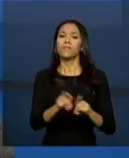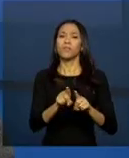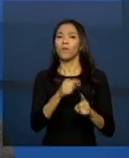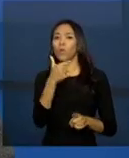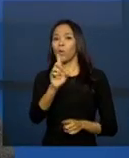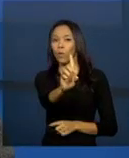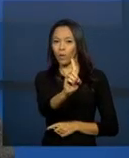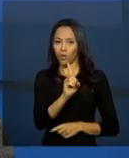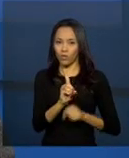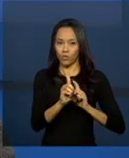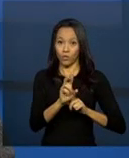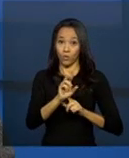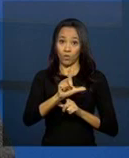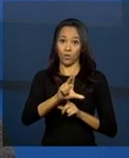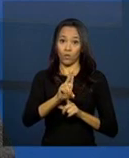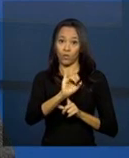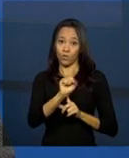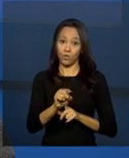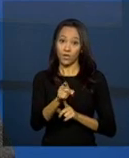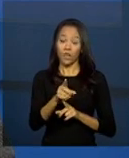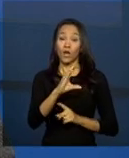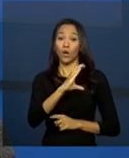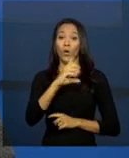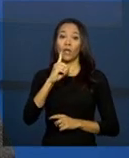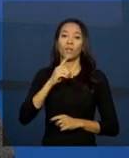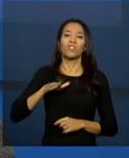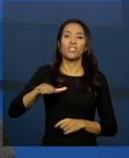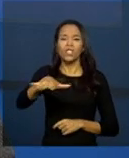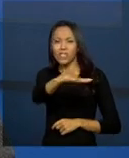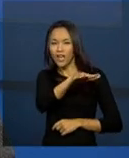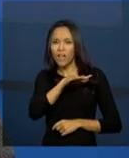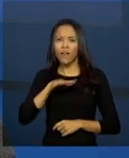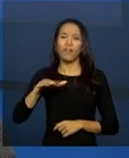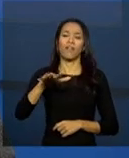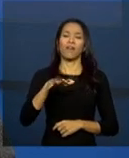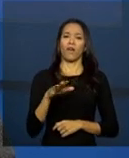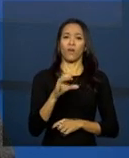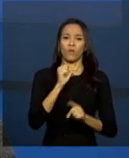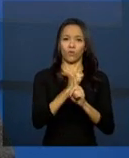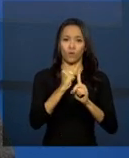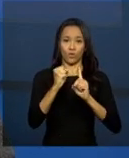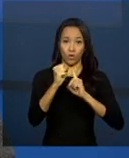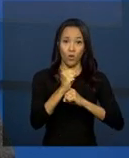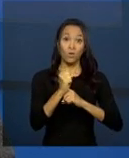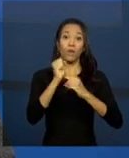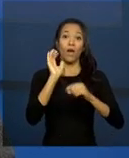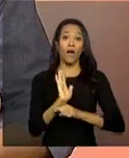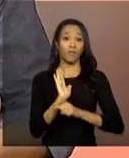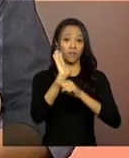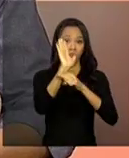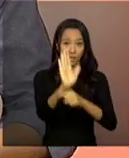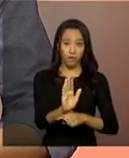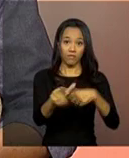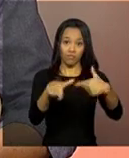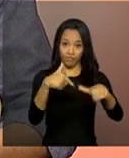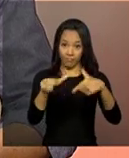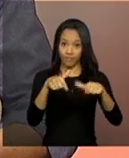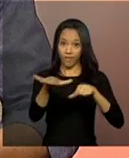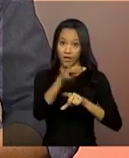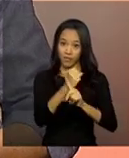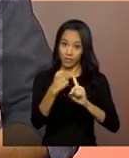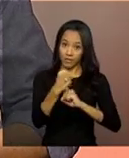Otávio Farias, coordenador geral de vigilância socioassistencial da Secretaria Nacional de Assistência Social,